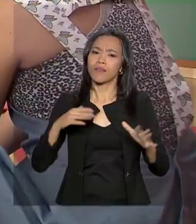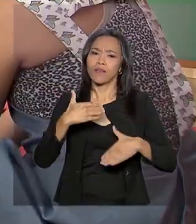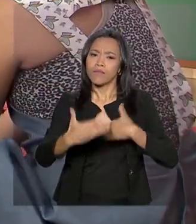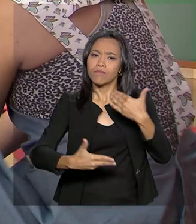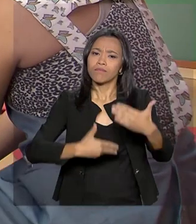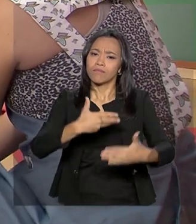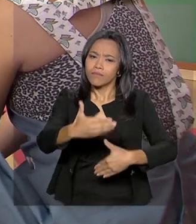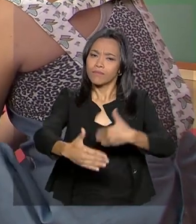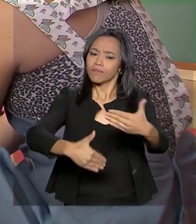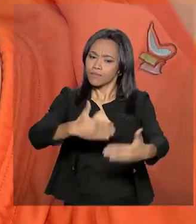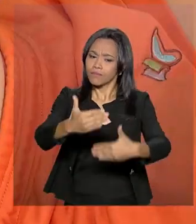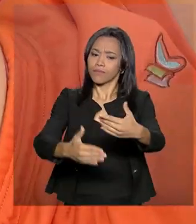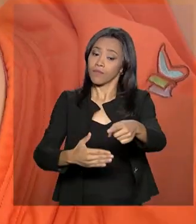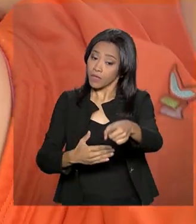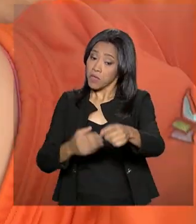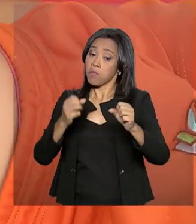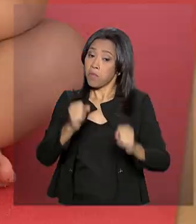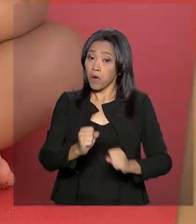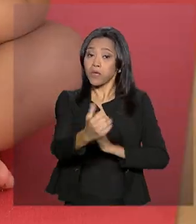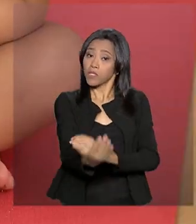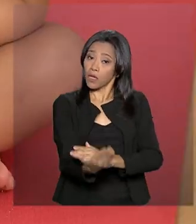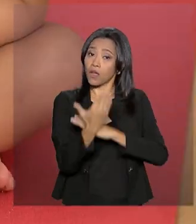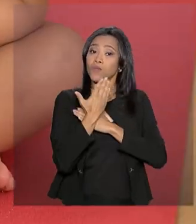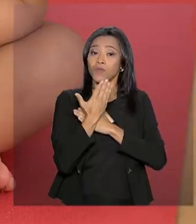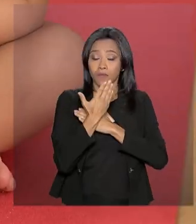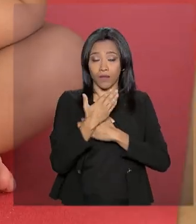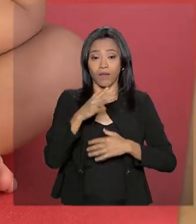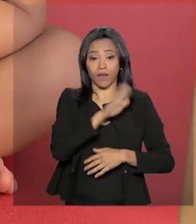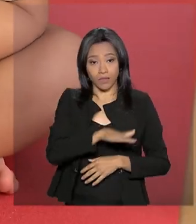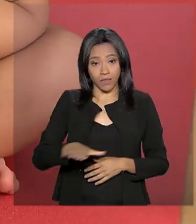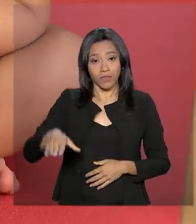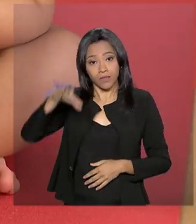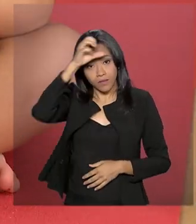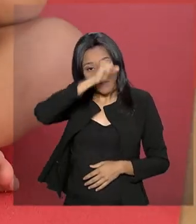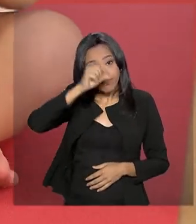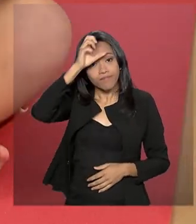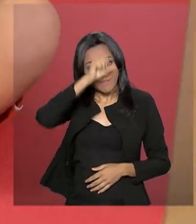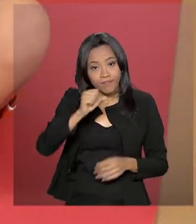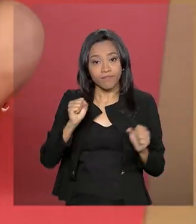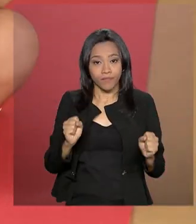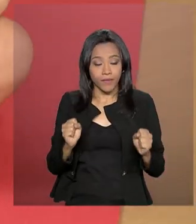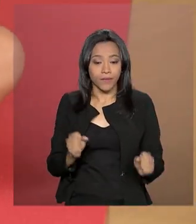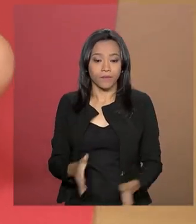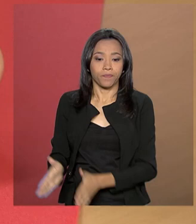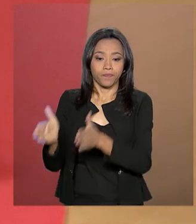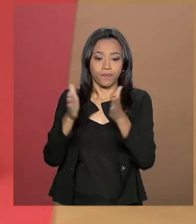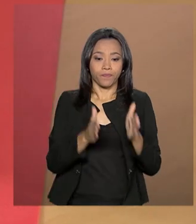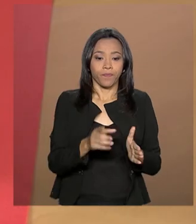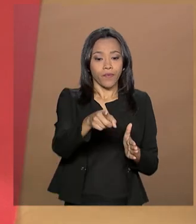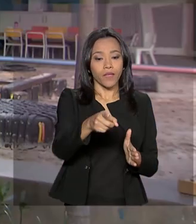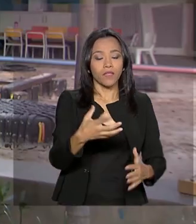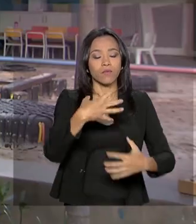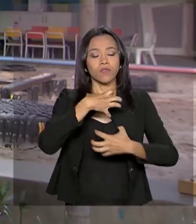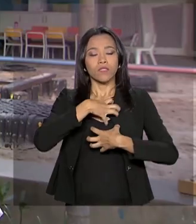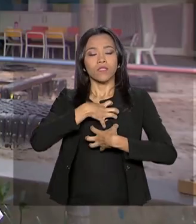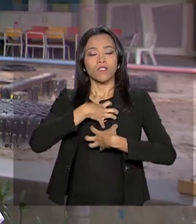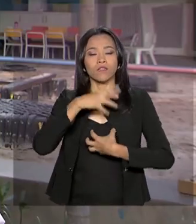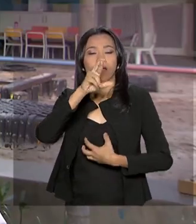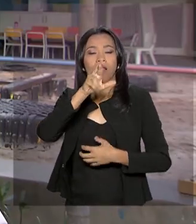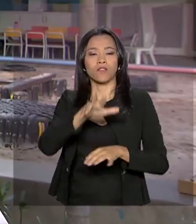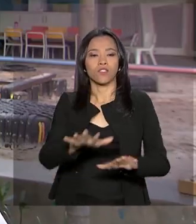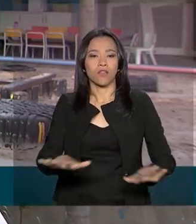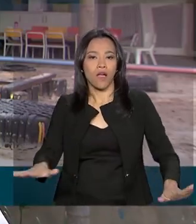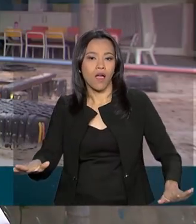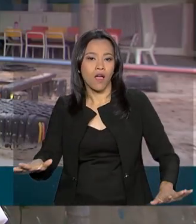prática da yoga pode trazer benefícios no aprendizado. Após a prática, eles estão relaxados para participar